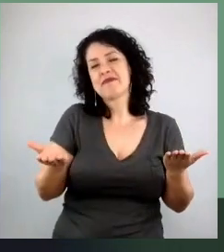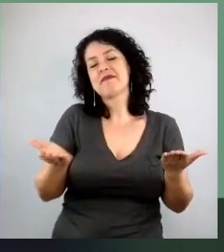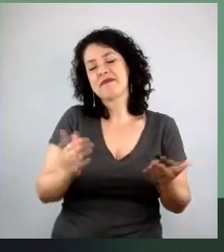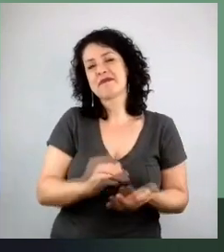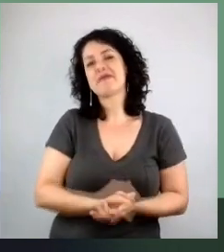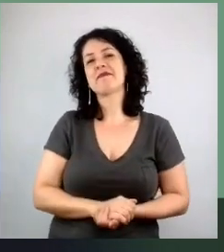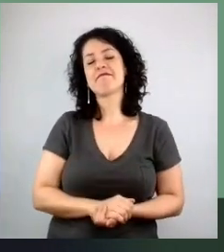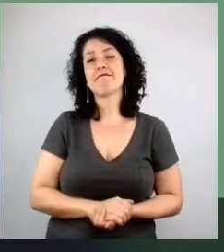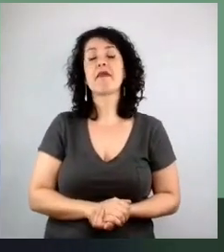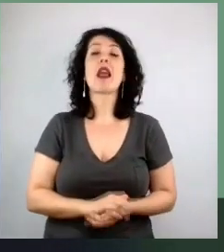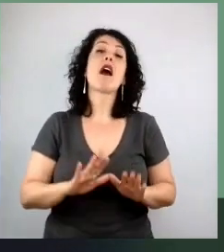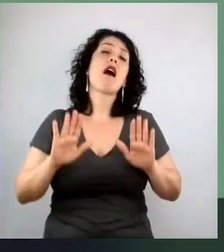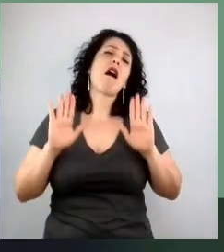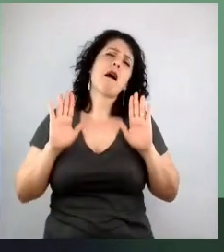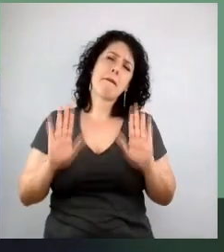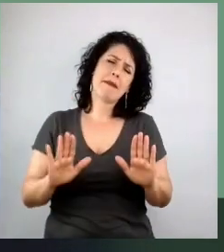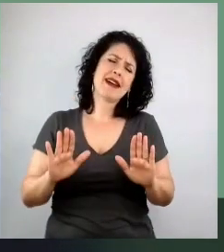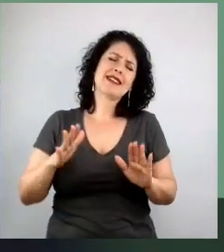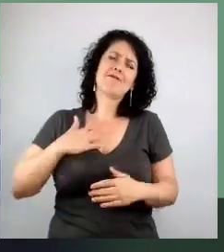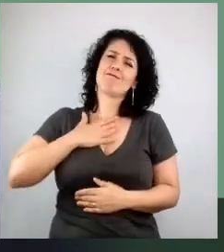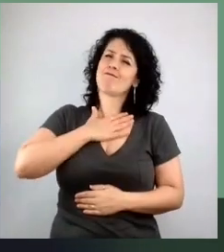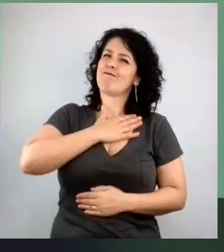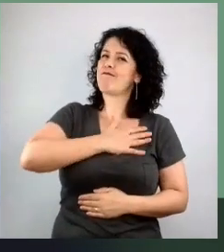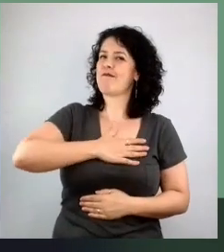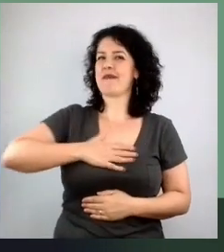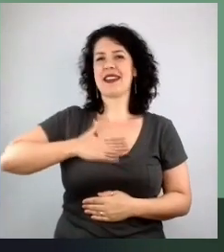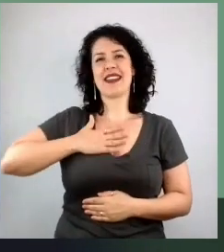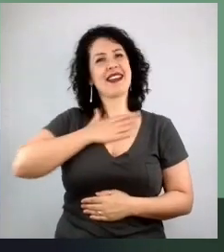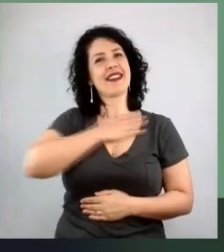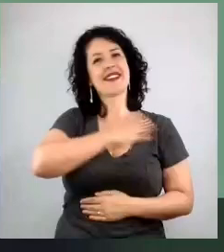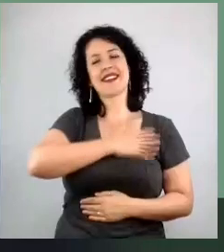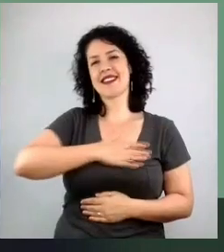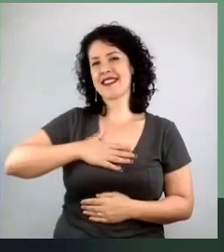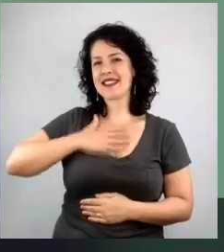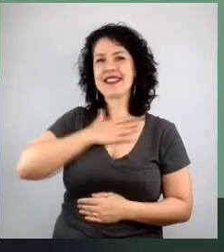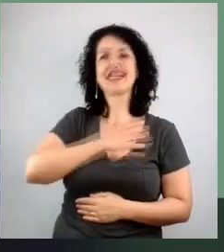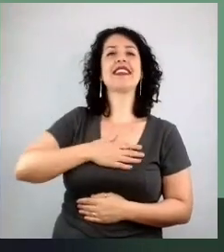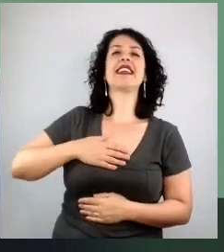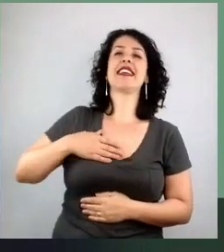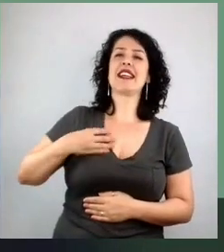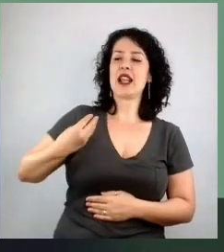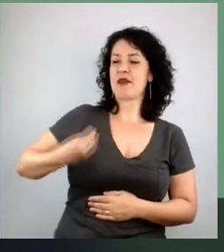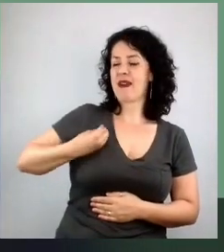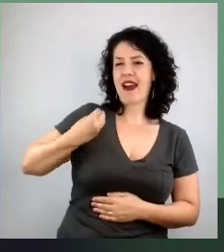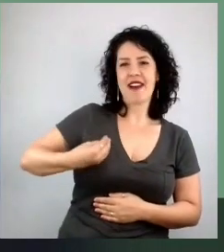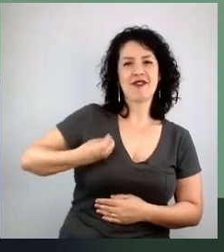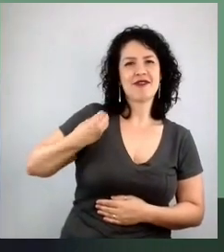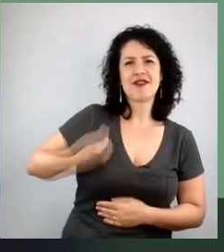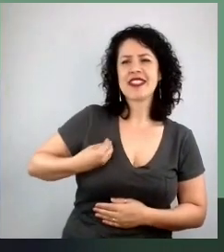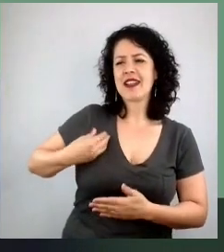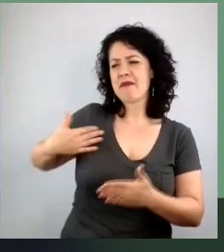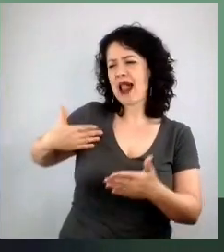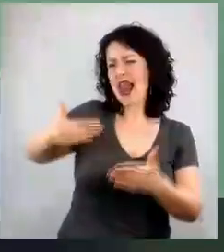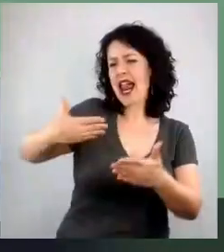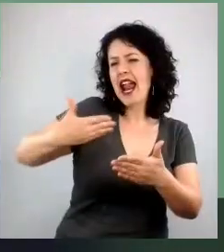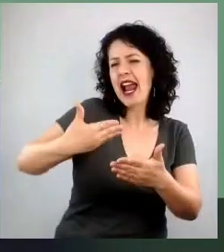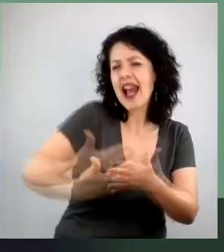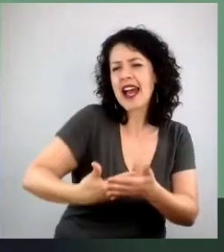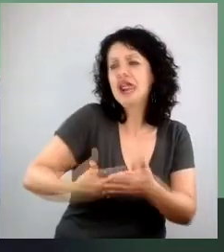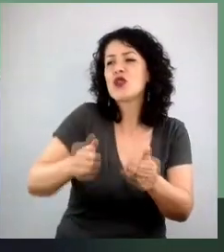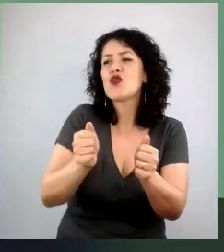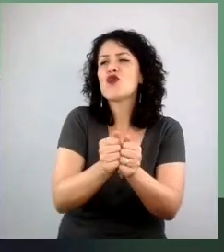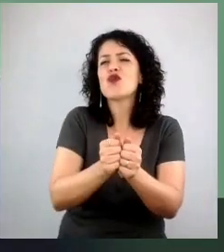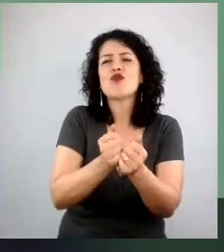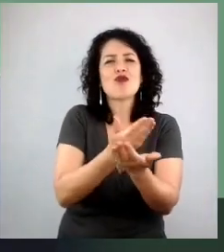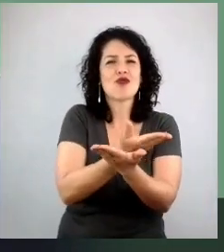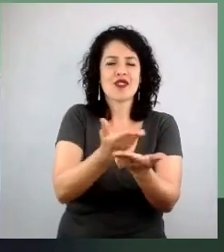mas é um prazer ter vivido essas histórias com vocês, é um prazer imenso, eu quero falar um pouquinho disso,